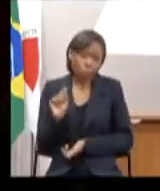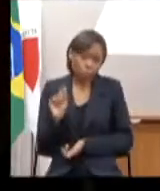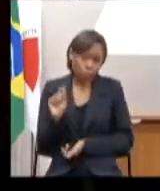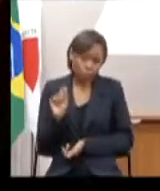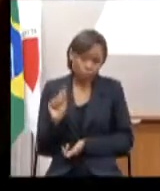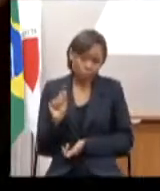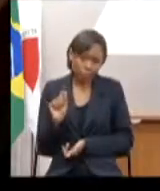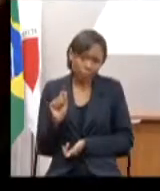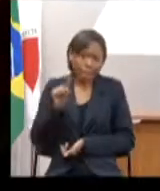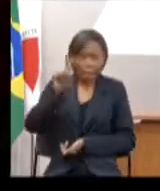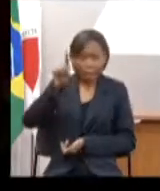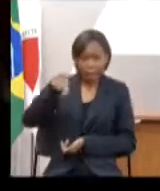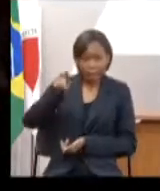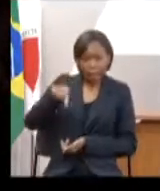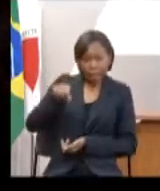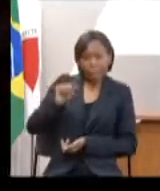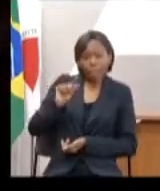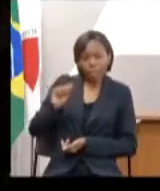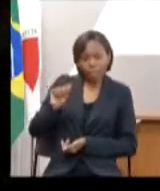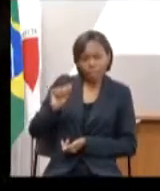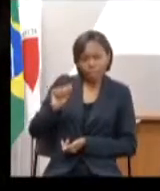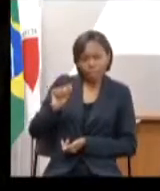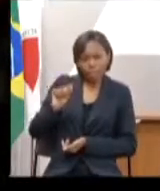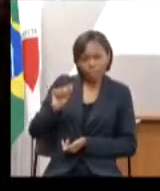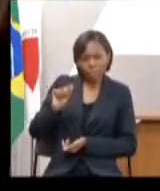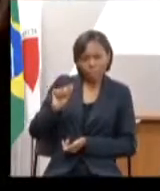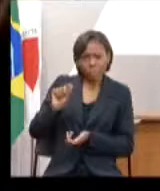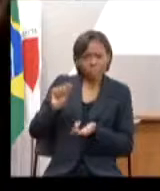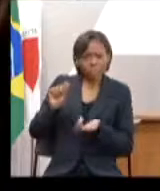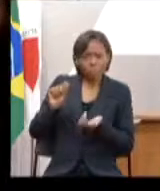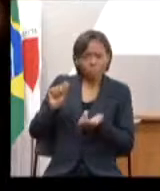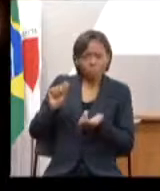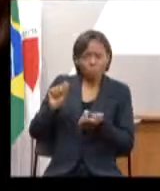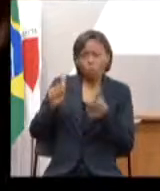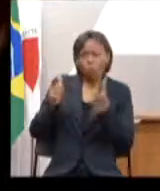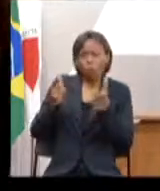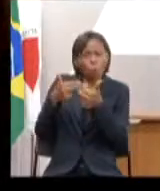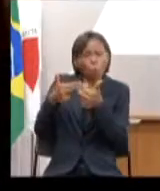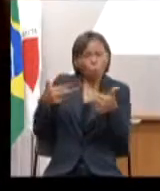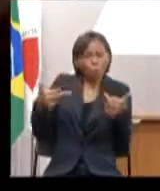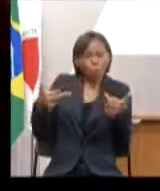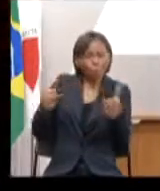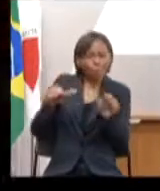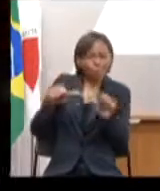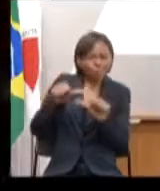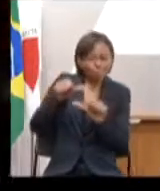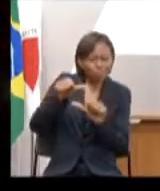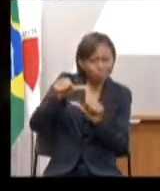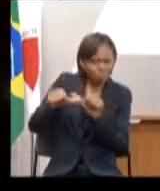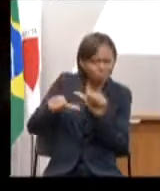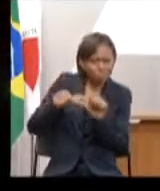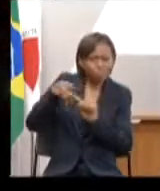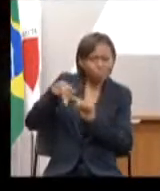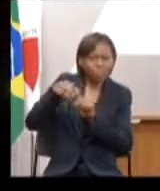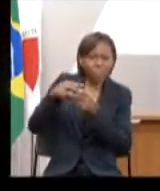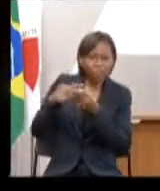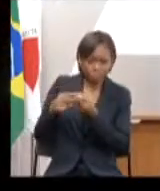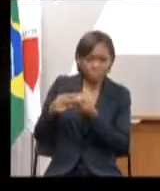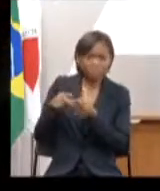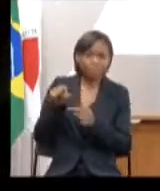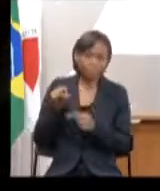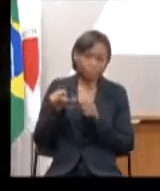uma peça a ser profundamente alterada no tempo, até porque a realidade seria outra.